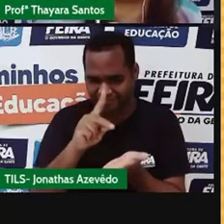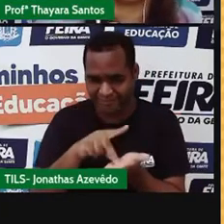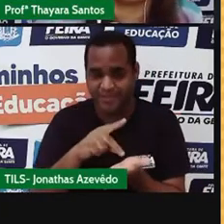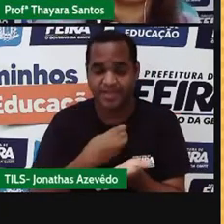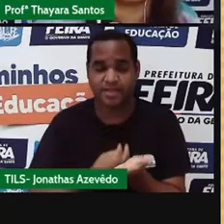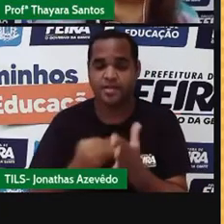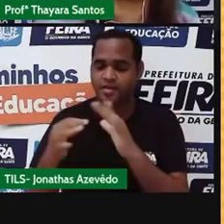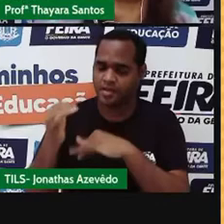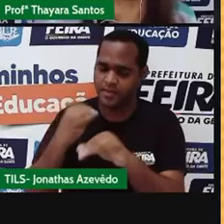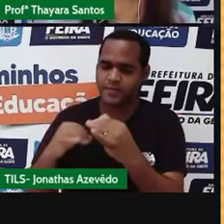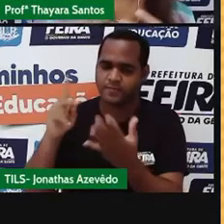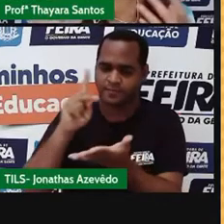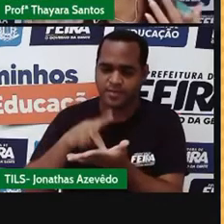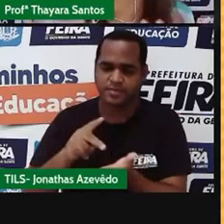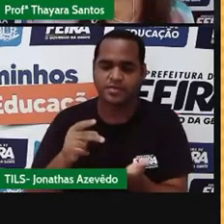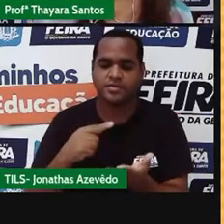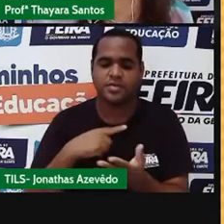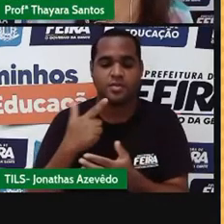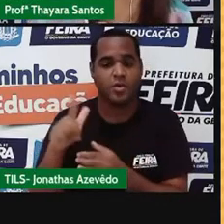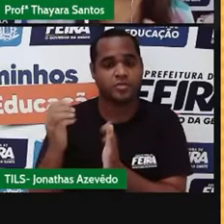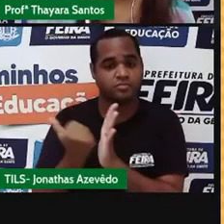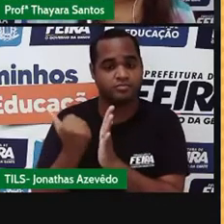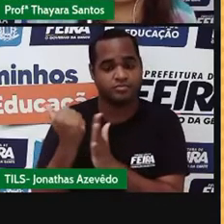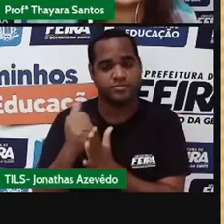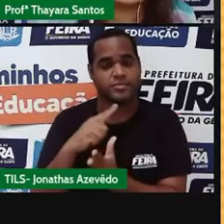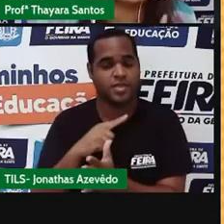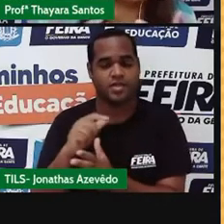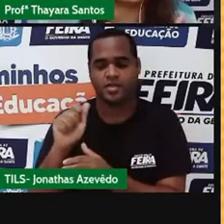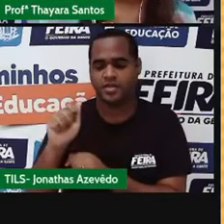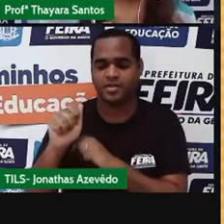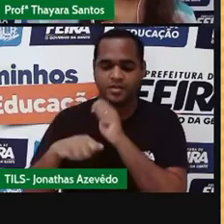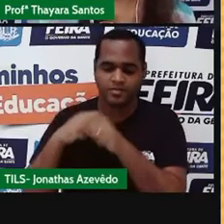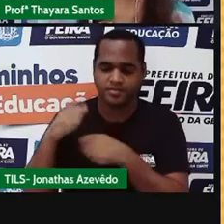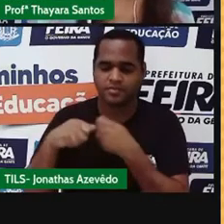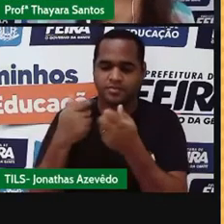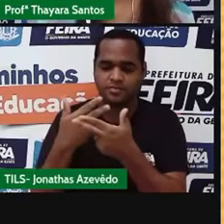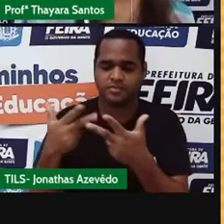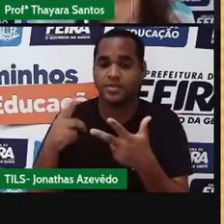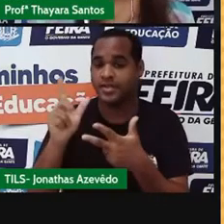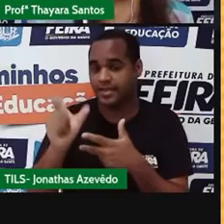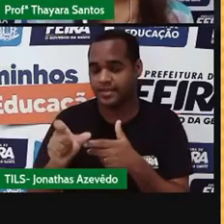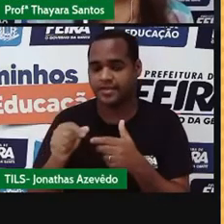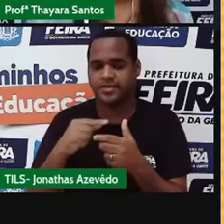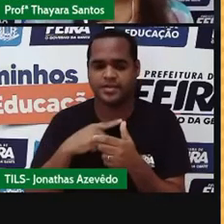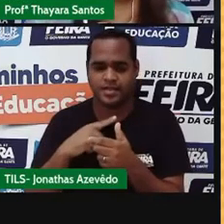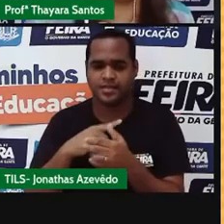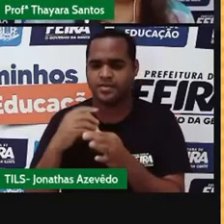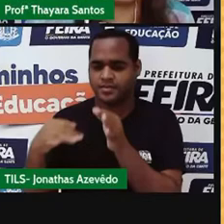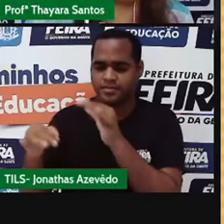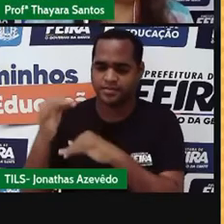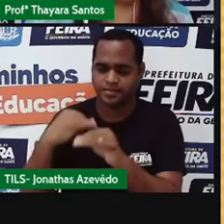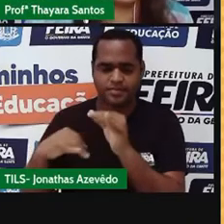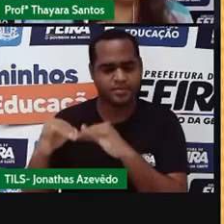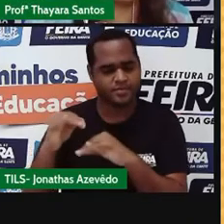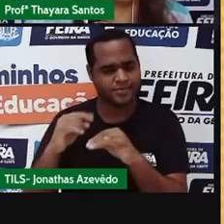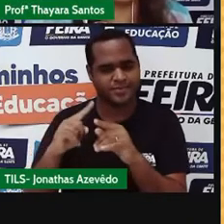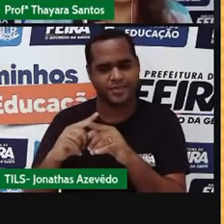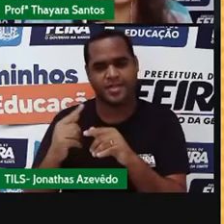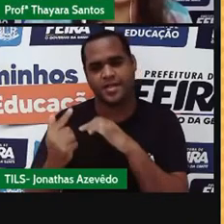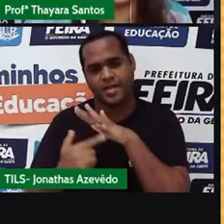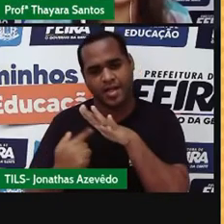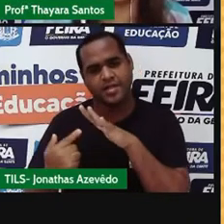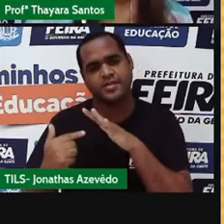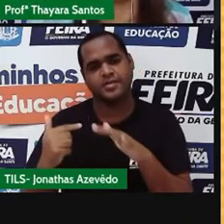químico. Então, pode ter mais de um átomo? Pode, mas esse átomo tem que ser do mesmo elemento químico, como é o caso do gás